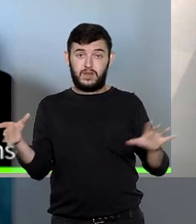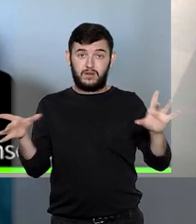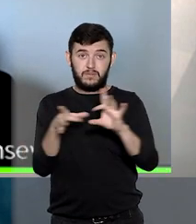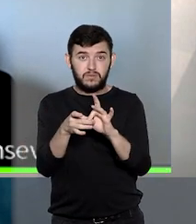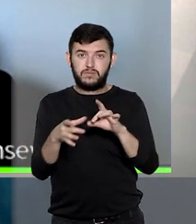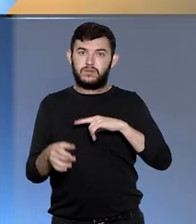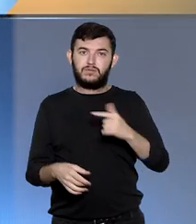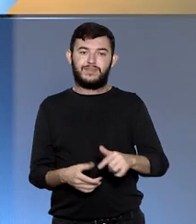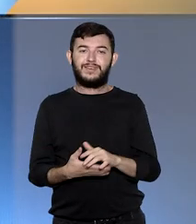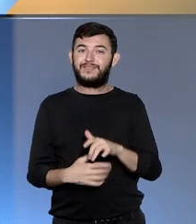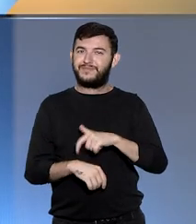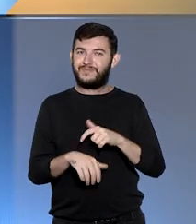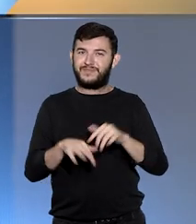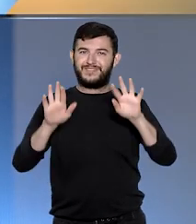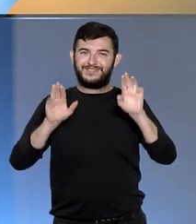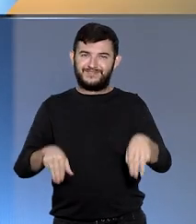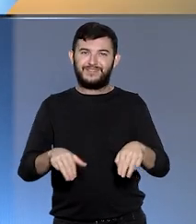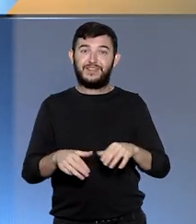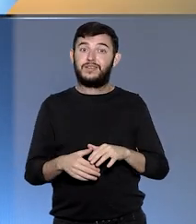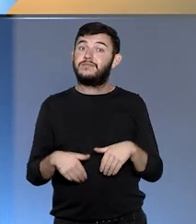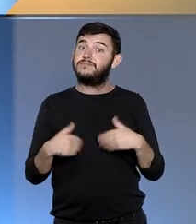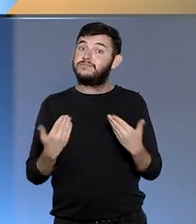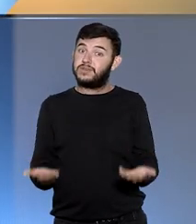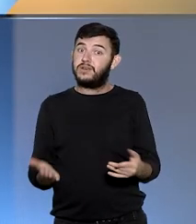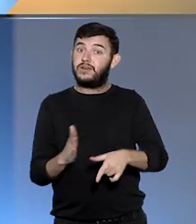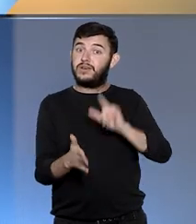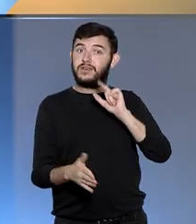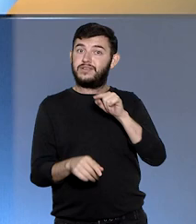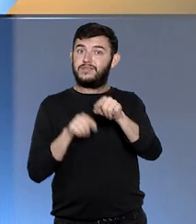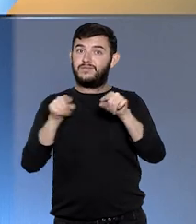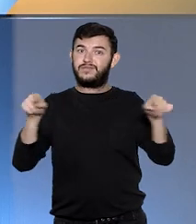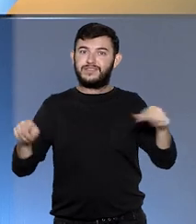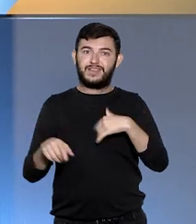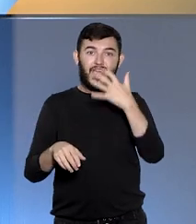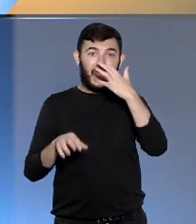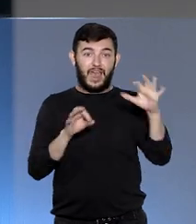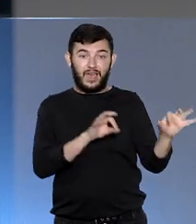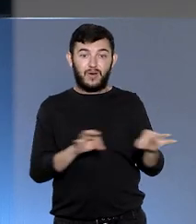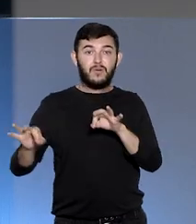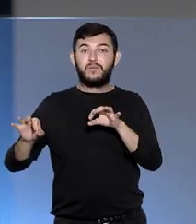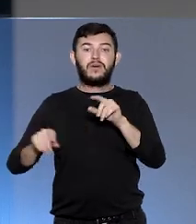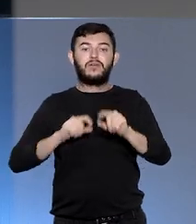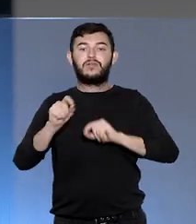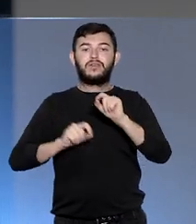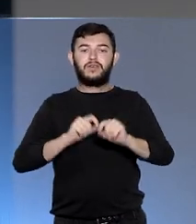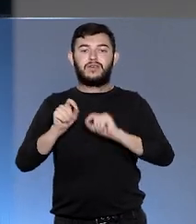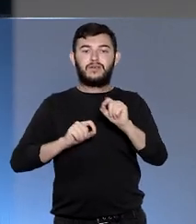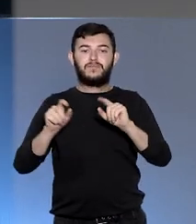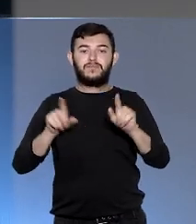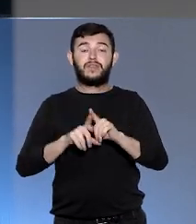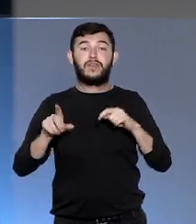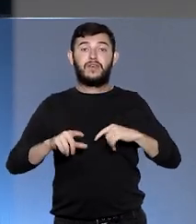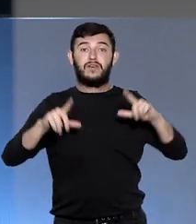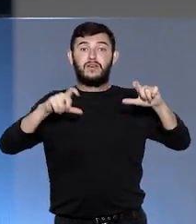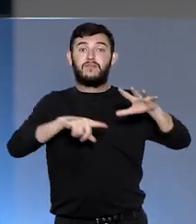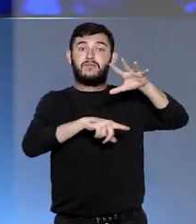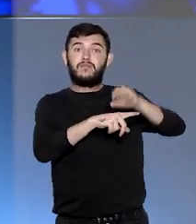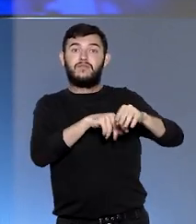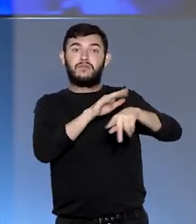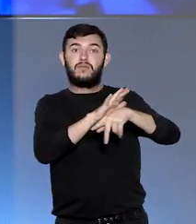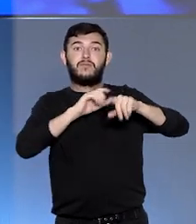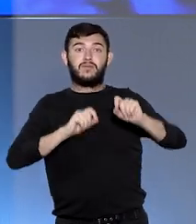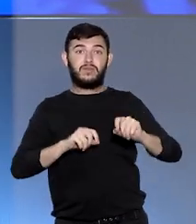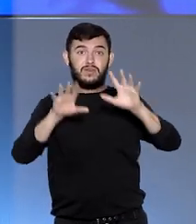sofrido. É hora de encerrar o programa. Mas antes, você acompanha na tela as imagens da fachada do